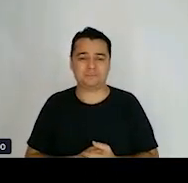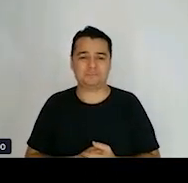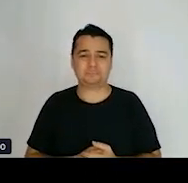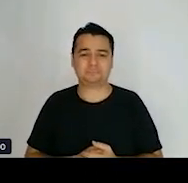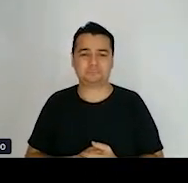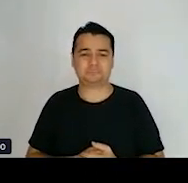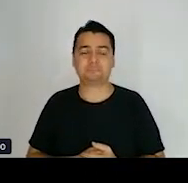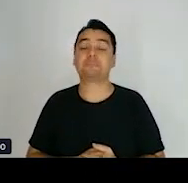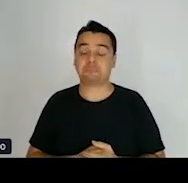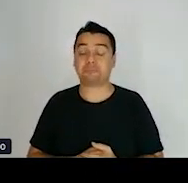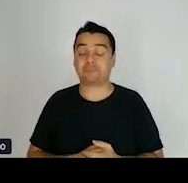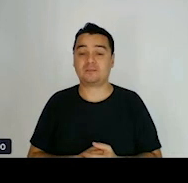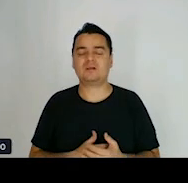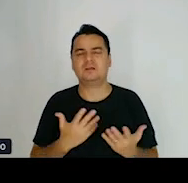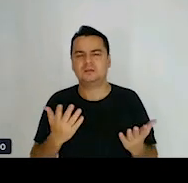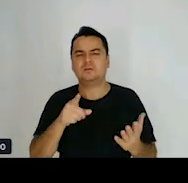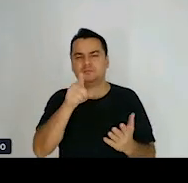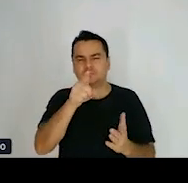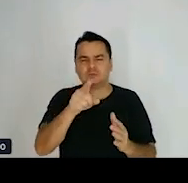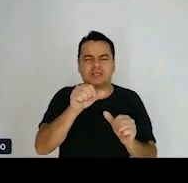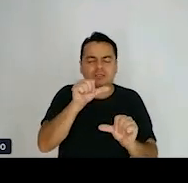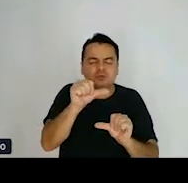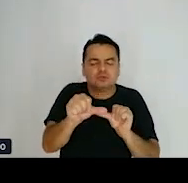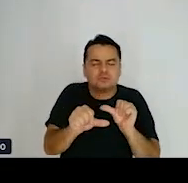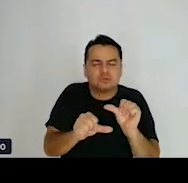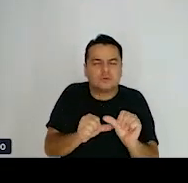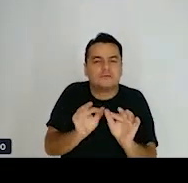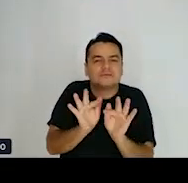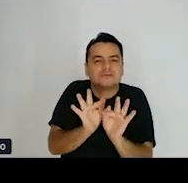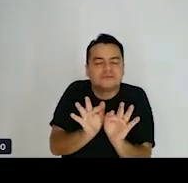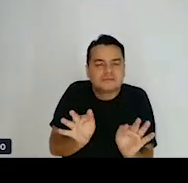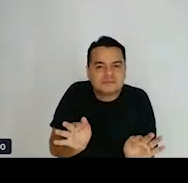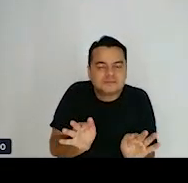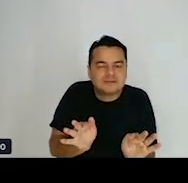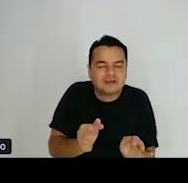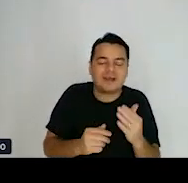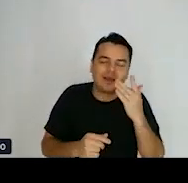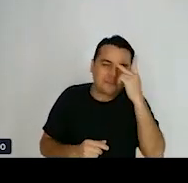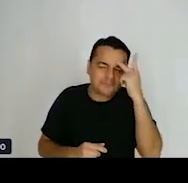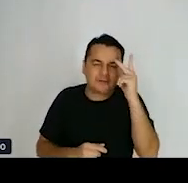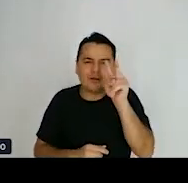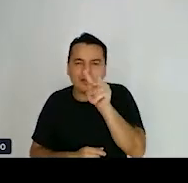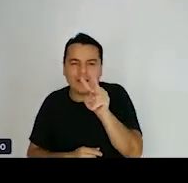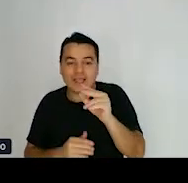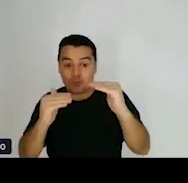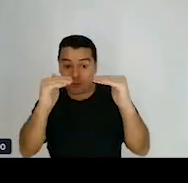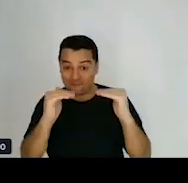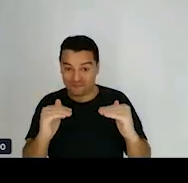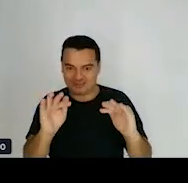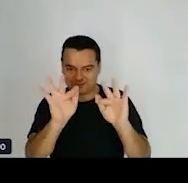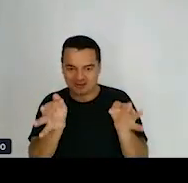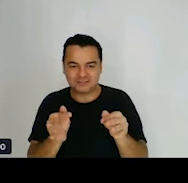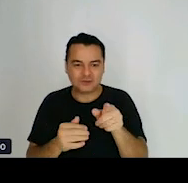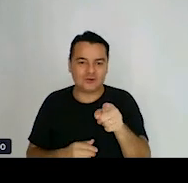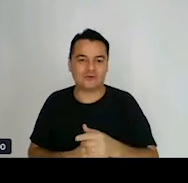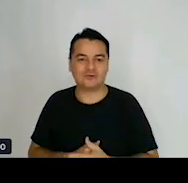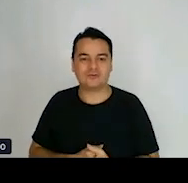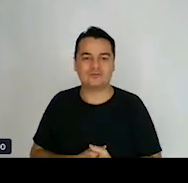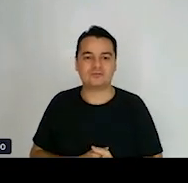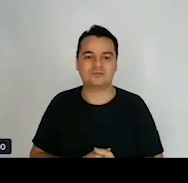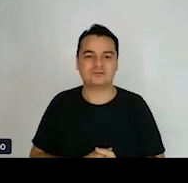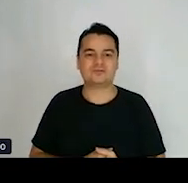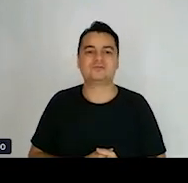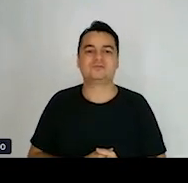Quando a gente torna isso mais simples, a gente, como é a frase de baixo, compete ao Ministério Público